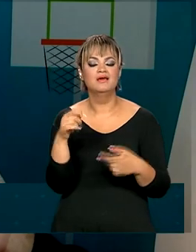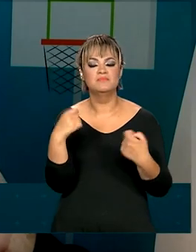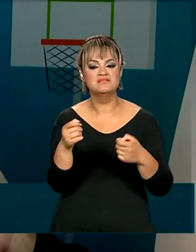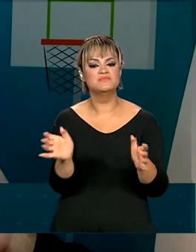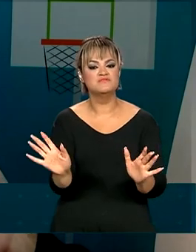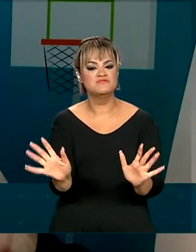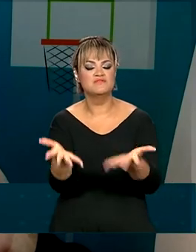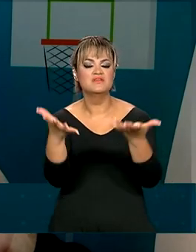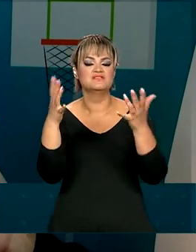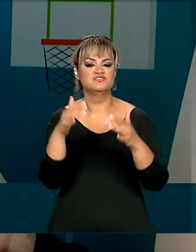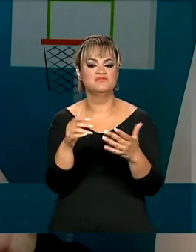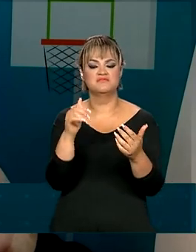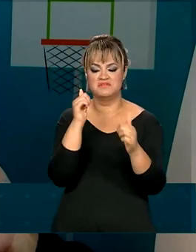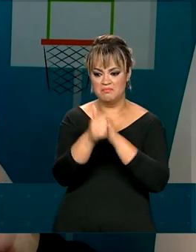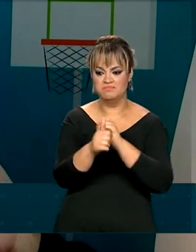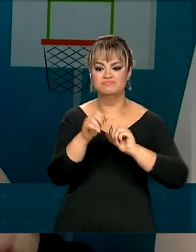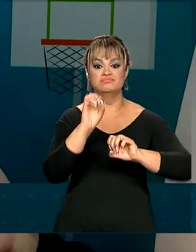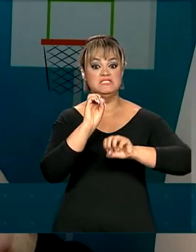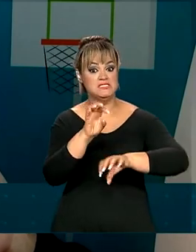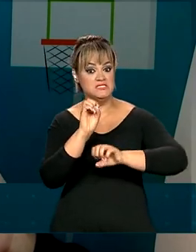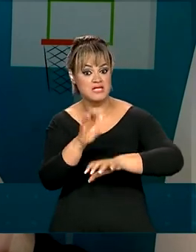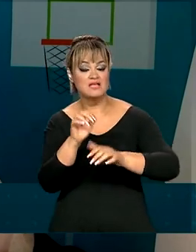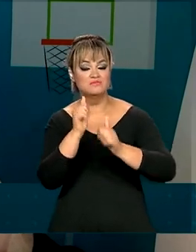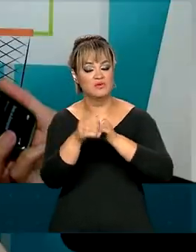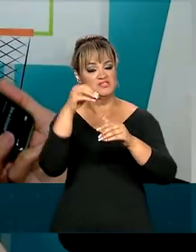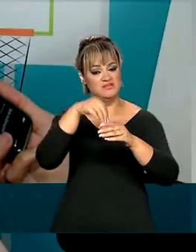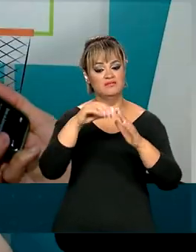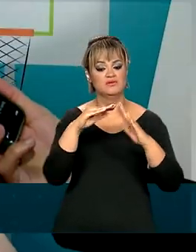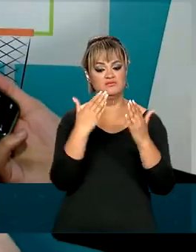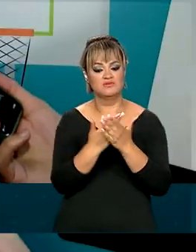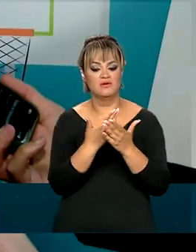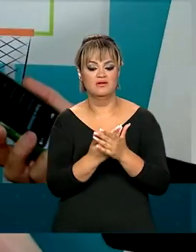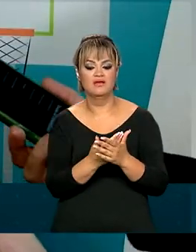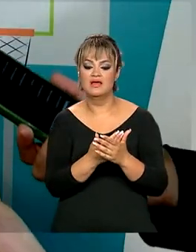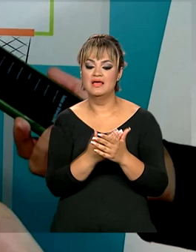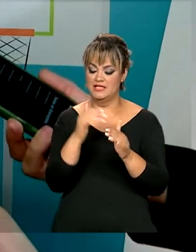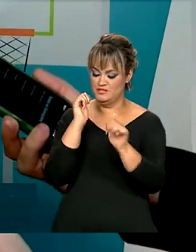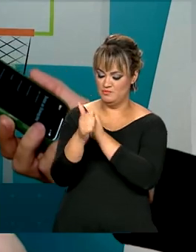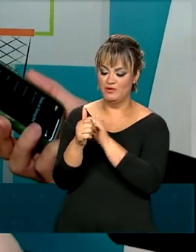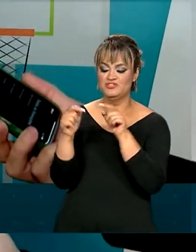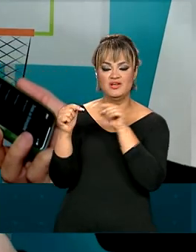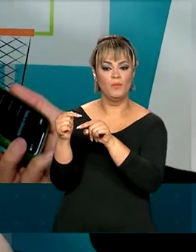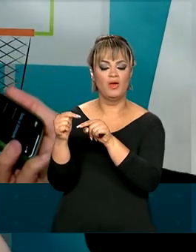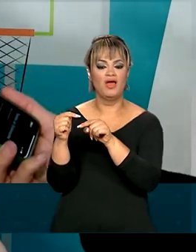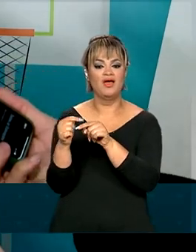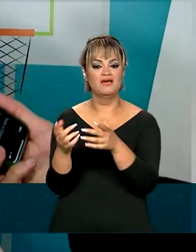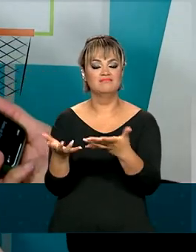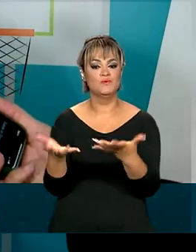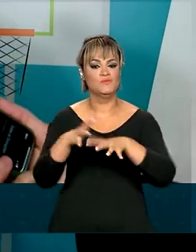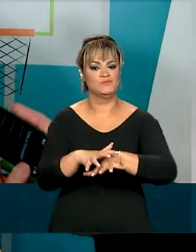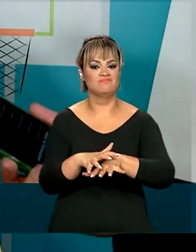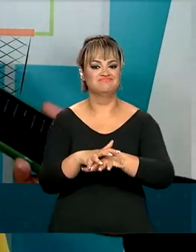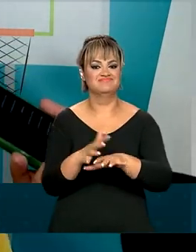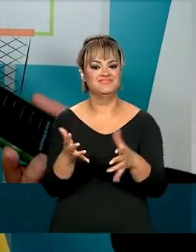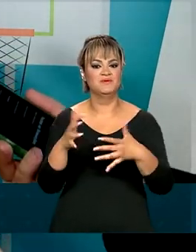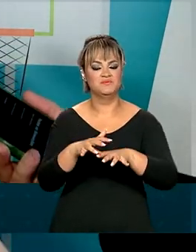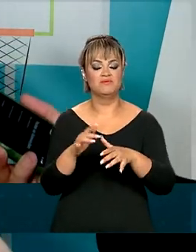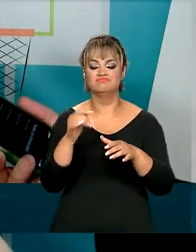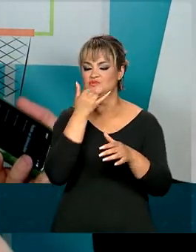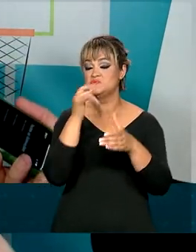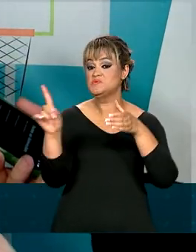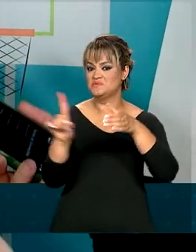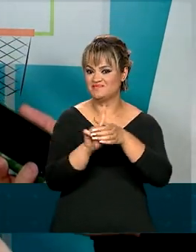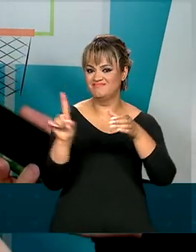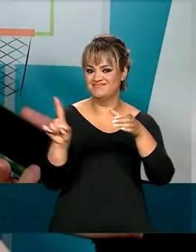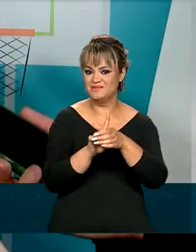prática e o ensino do esporte na escola. Esporte como meio, como ferramenta de inclusão social. Inclusão que traz